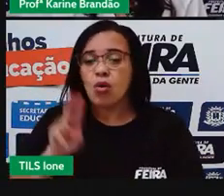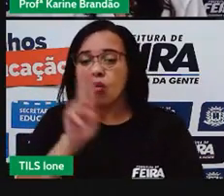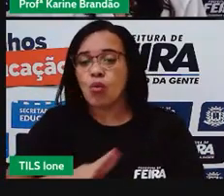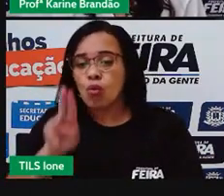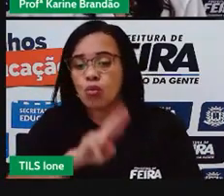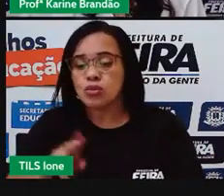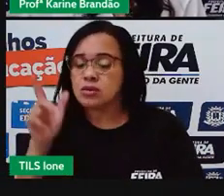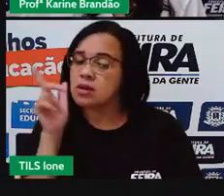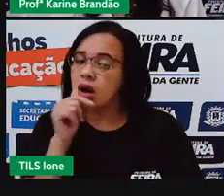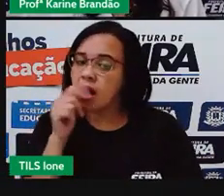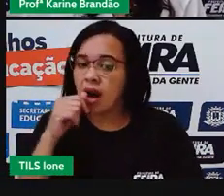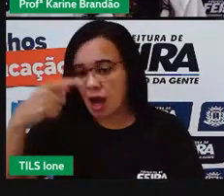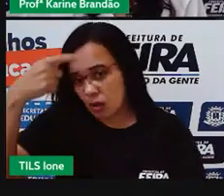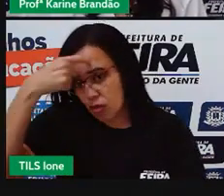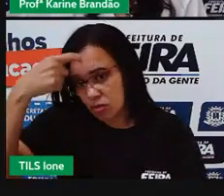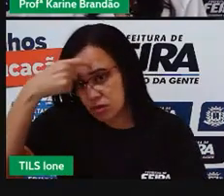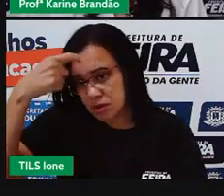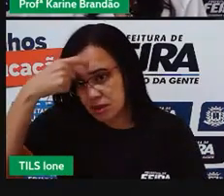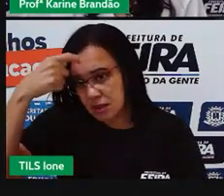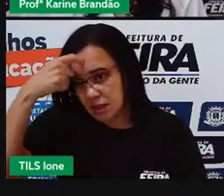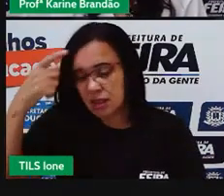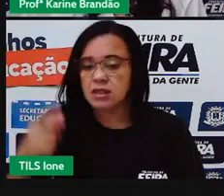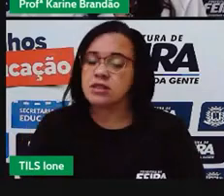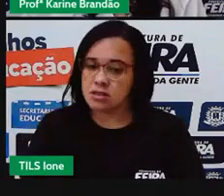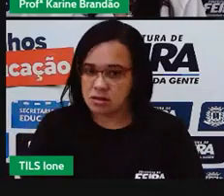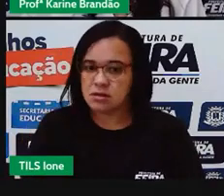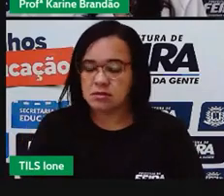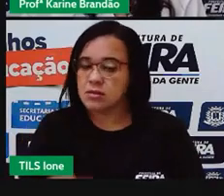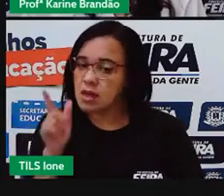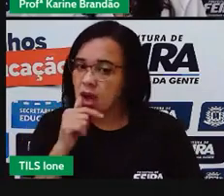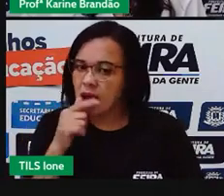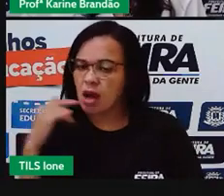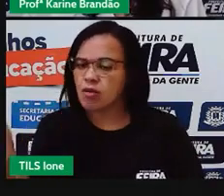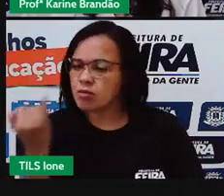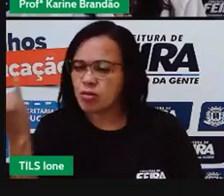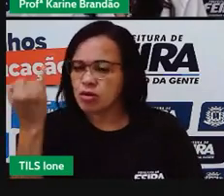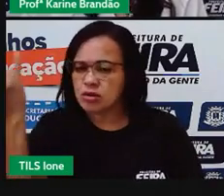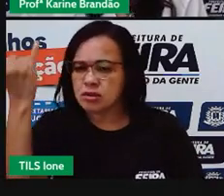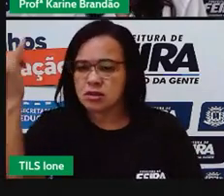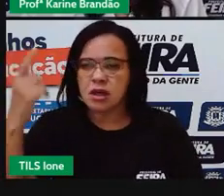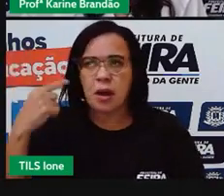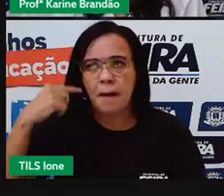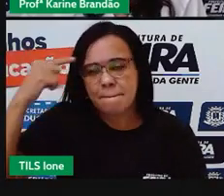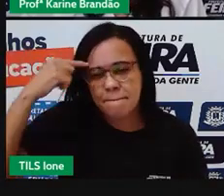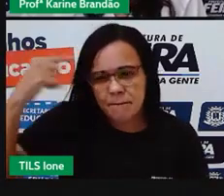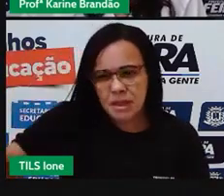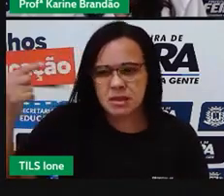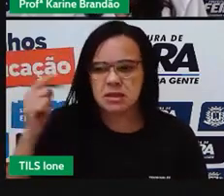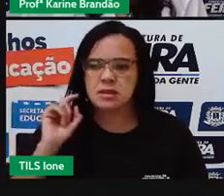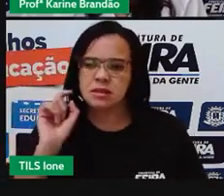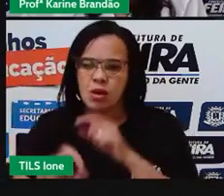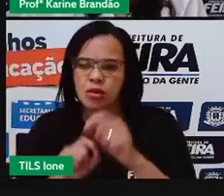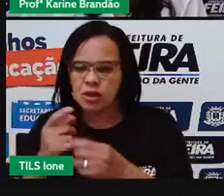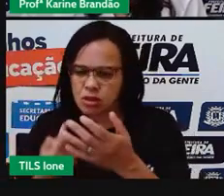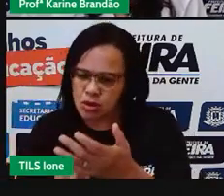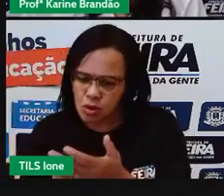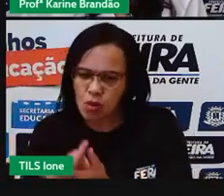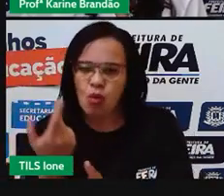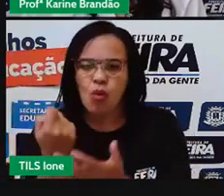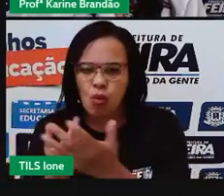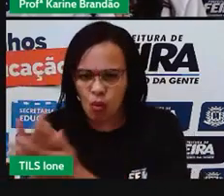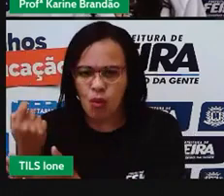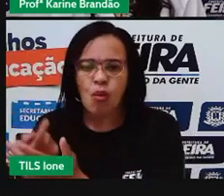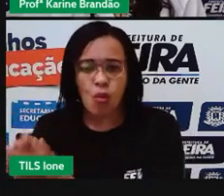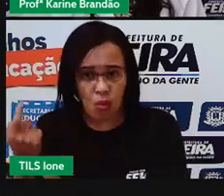observar o impacto que o que compramos de bens e de serviços geram na natureza em especial